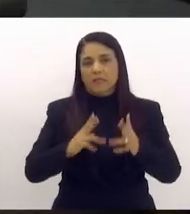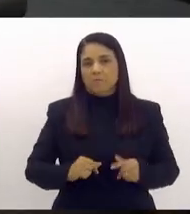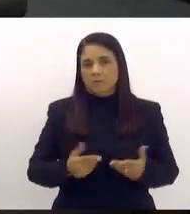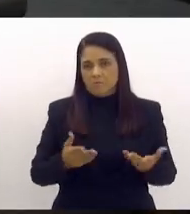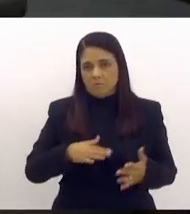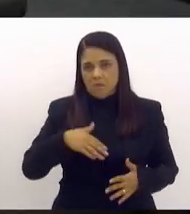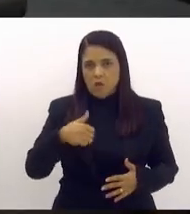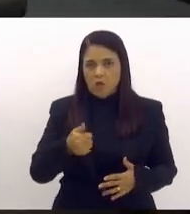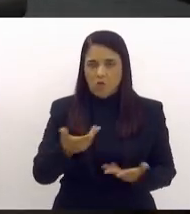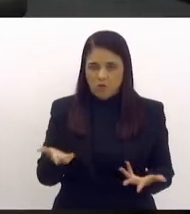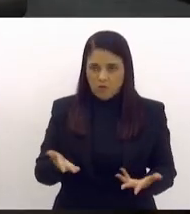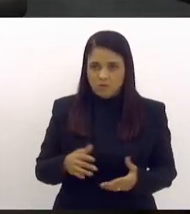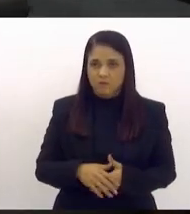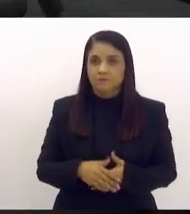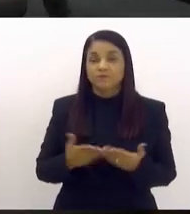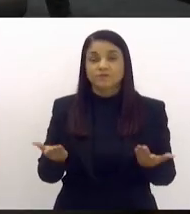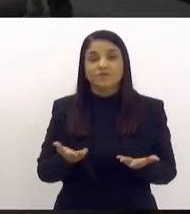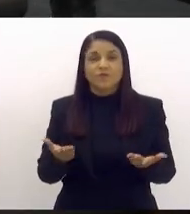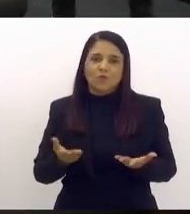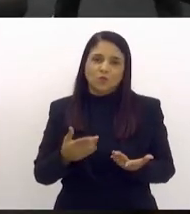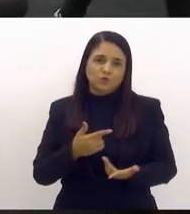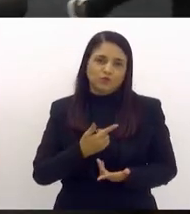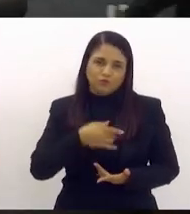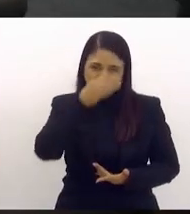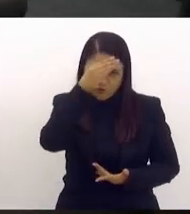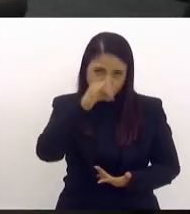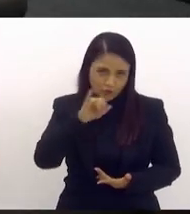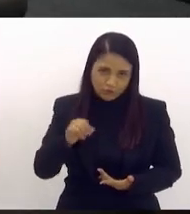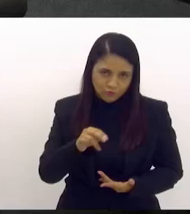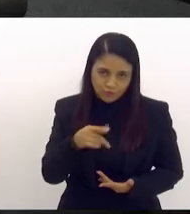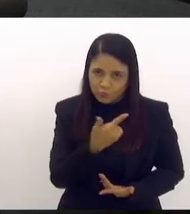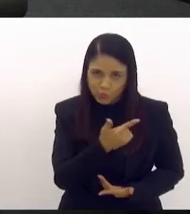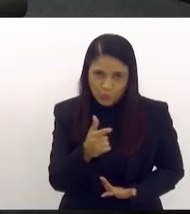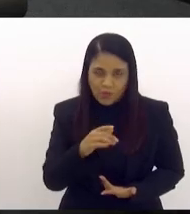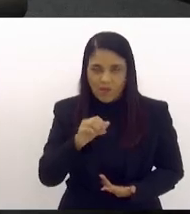Presidenta Tia Ju, hoje não tem a Carajé, mas eu continuo lhe amando.